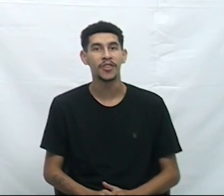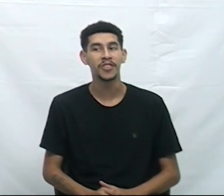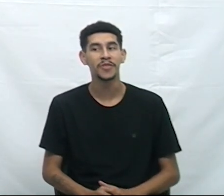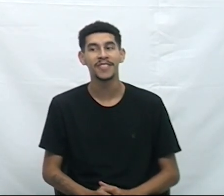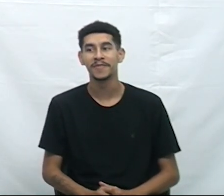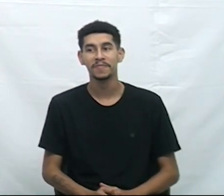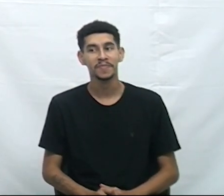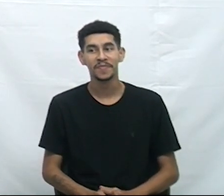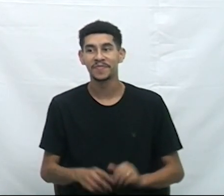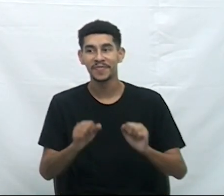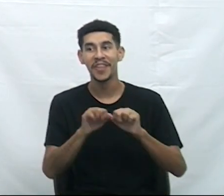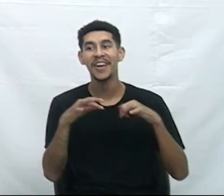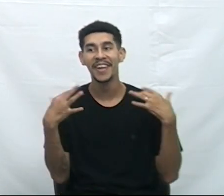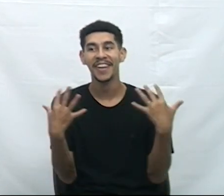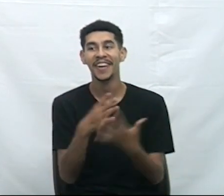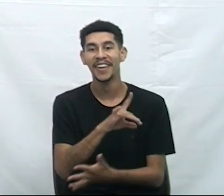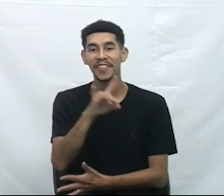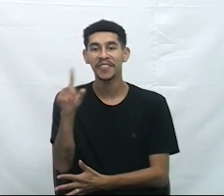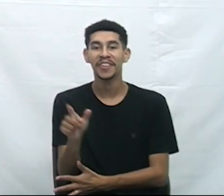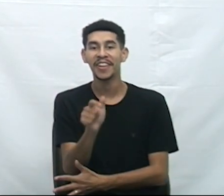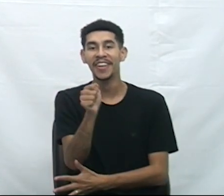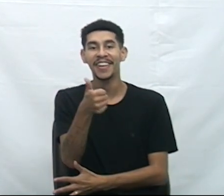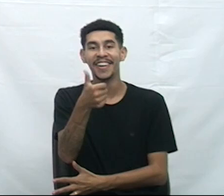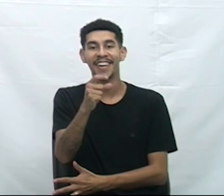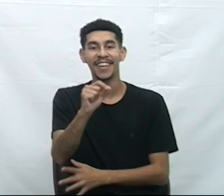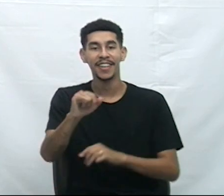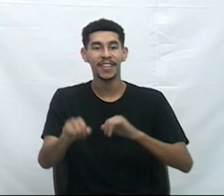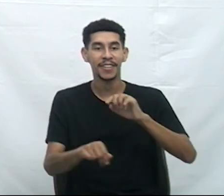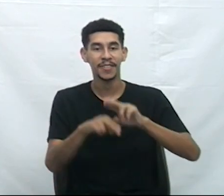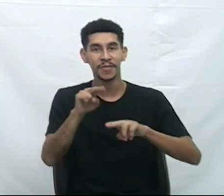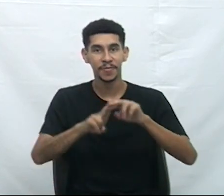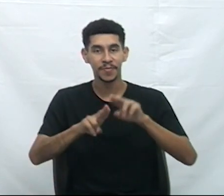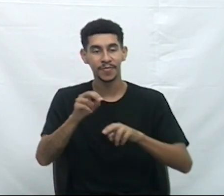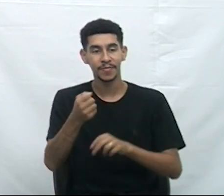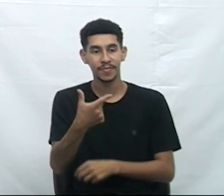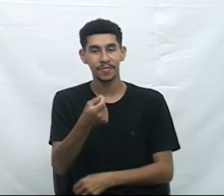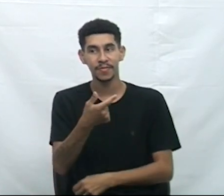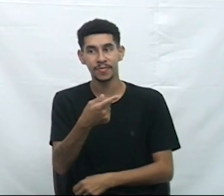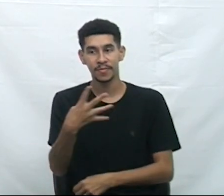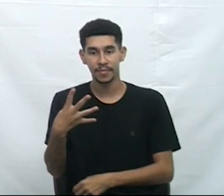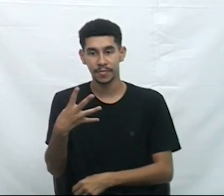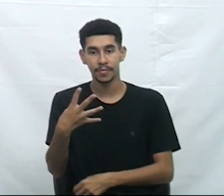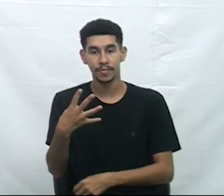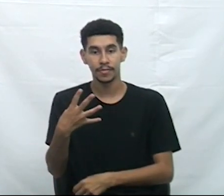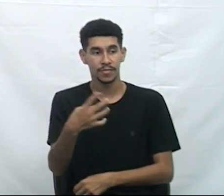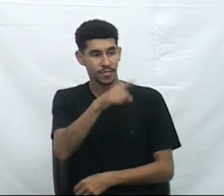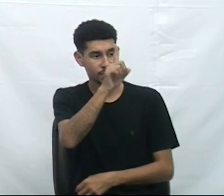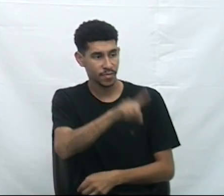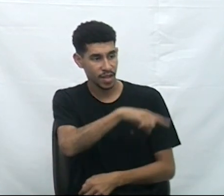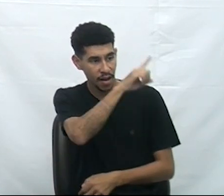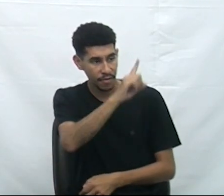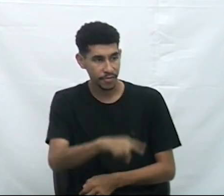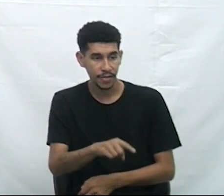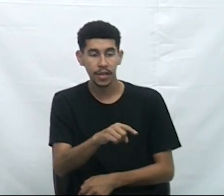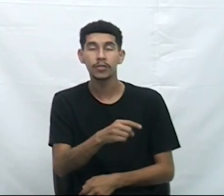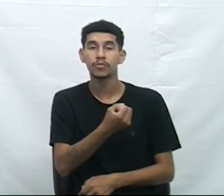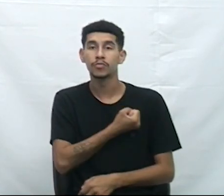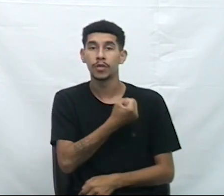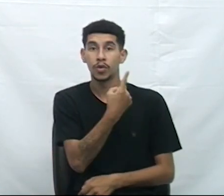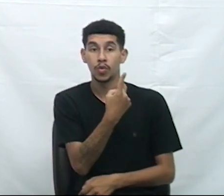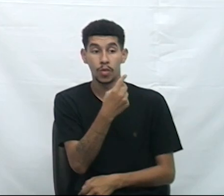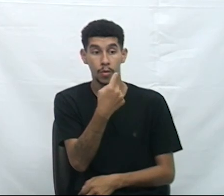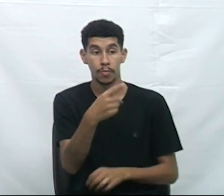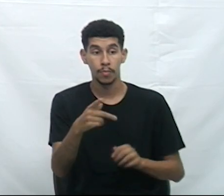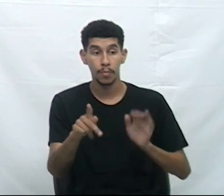Sessão do dia 10 de junho de 2024. Expediente, veto parcial número 1 de 2024 ao PL,